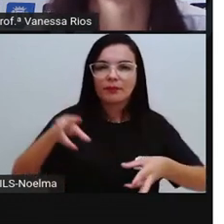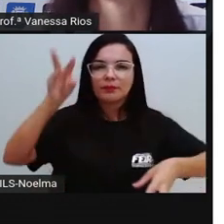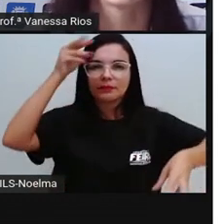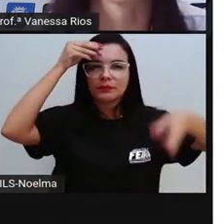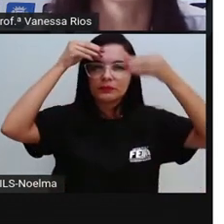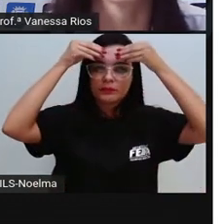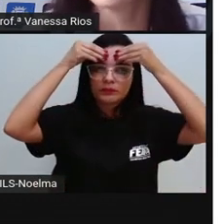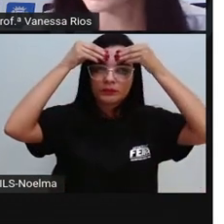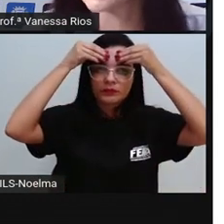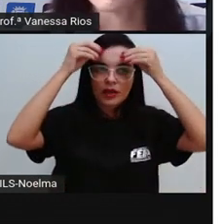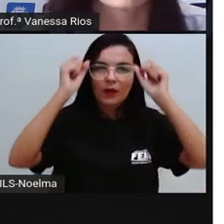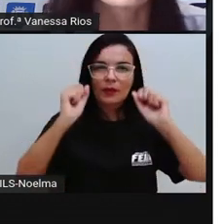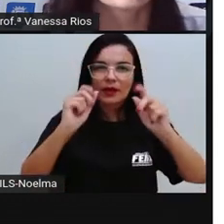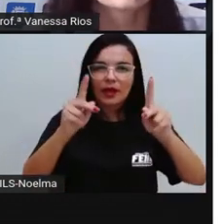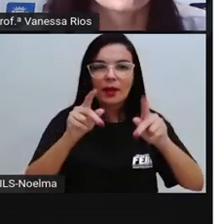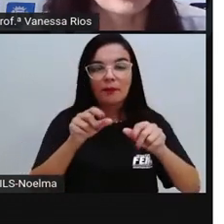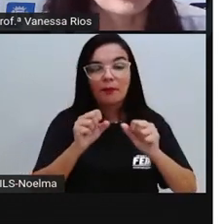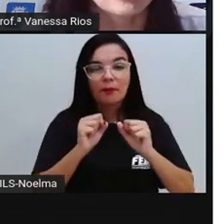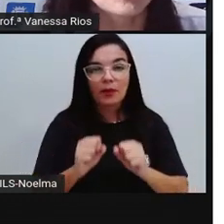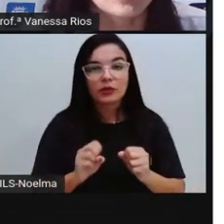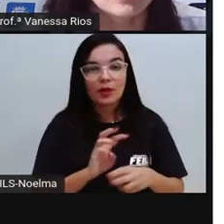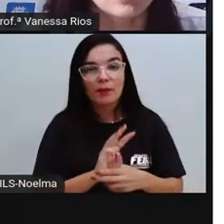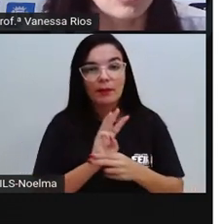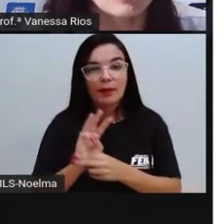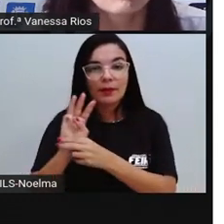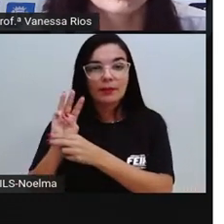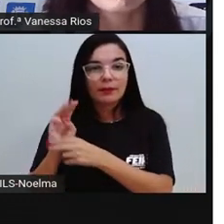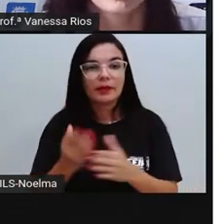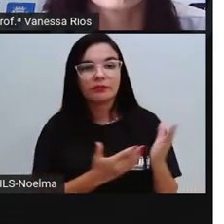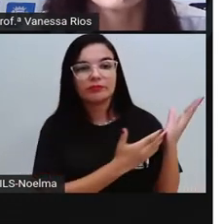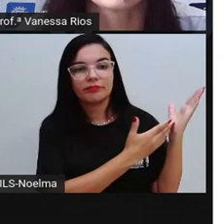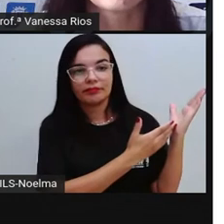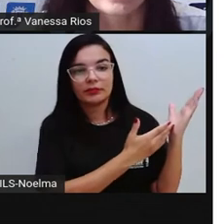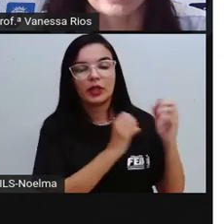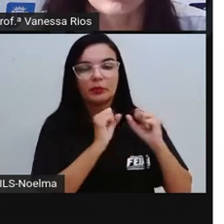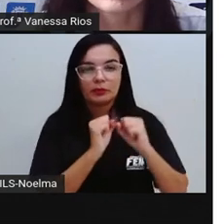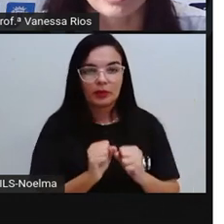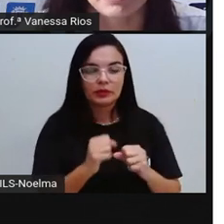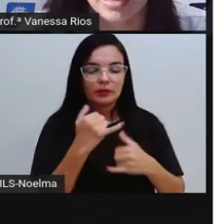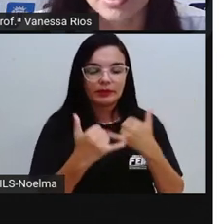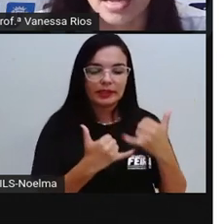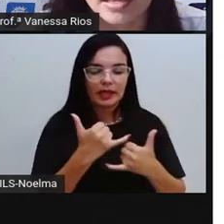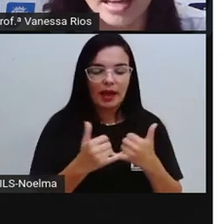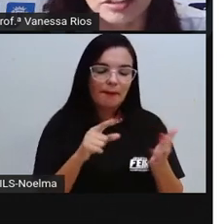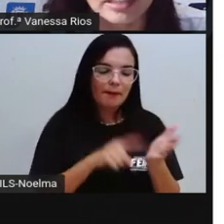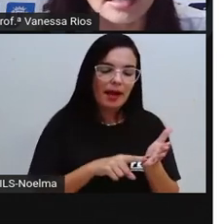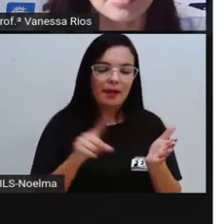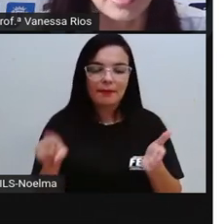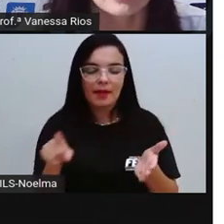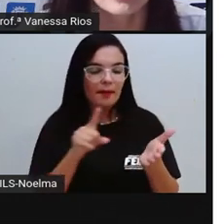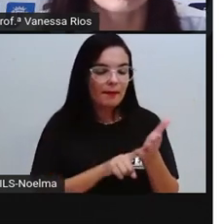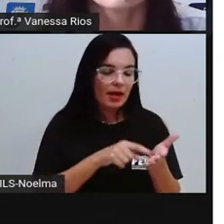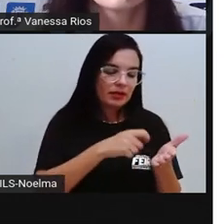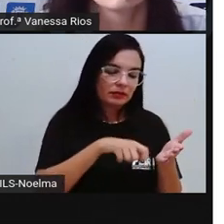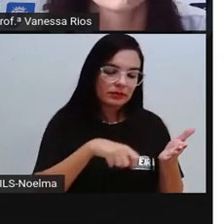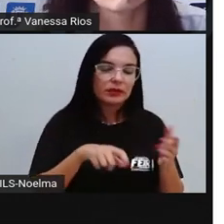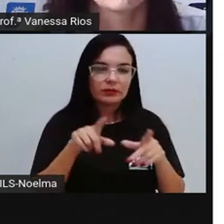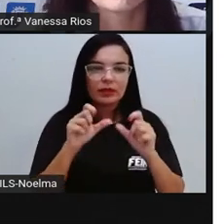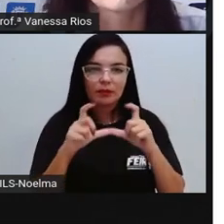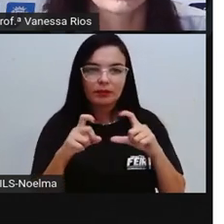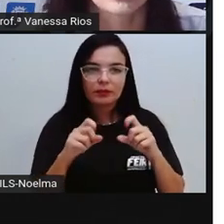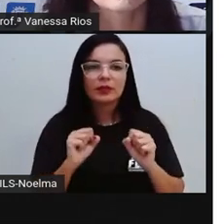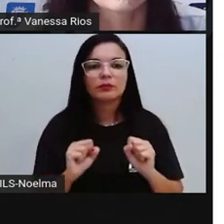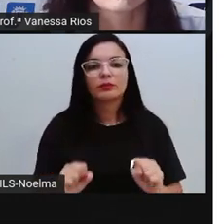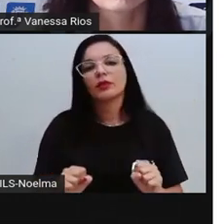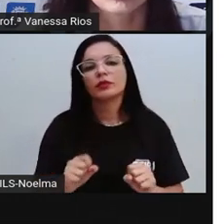nesta videoaula. Então, através desse endereço aqui, você pode printar ou dar pause aí e anotar em seu caderno. Você